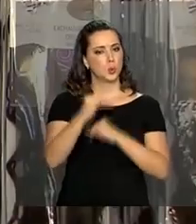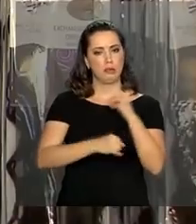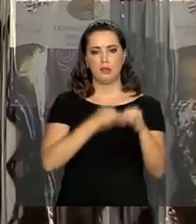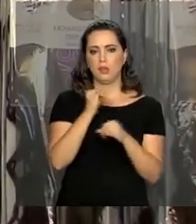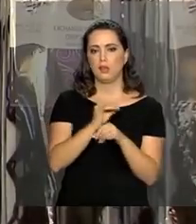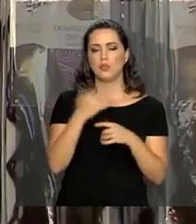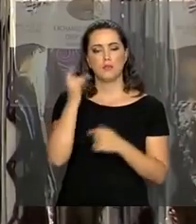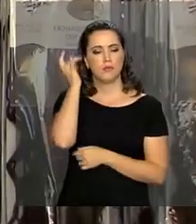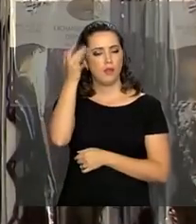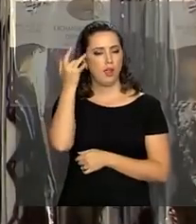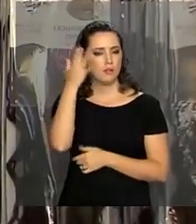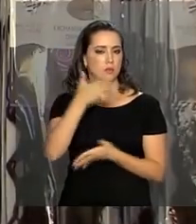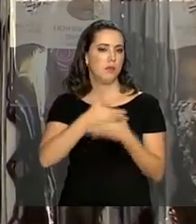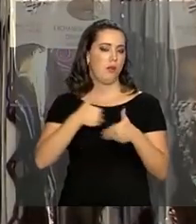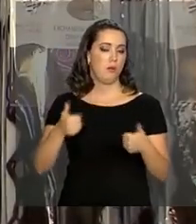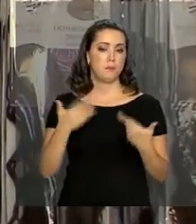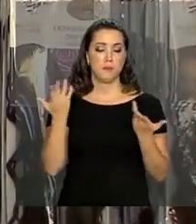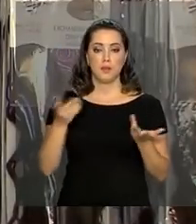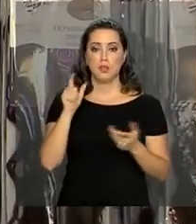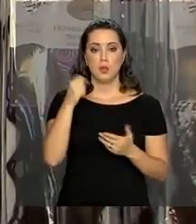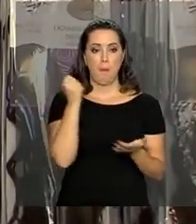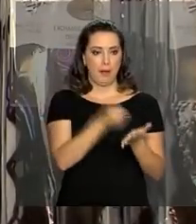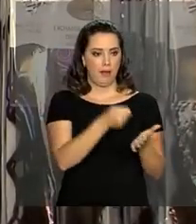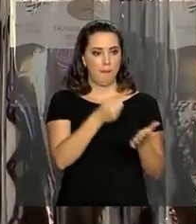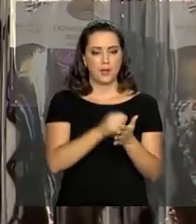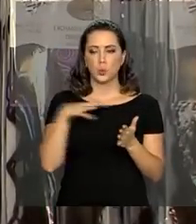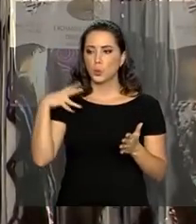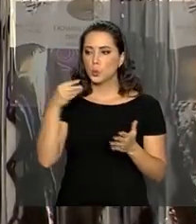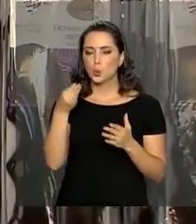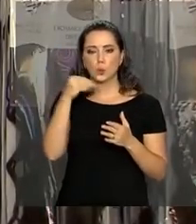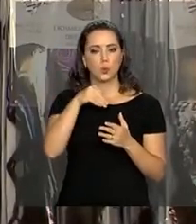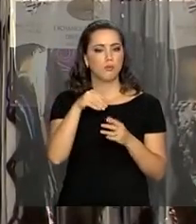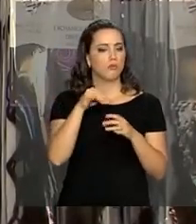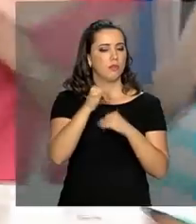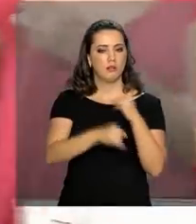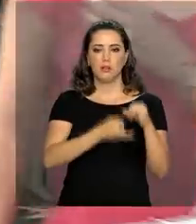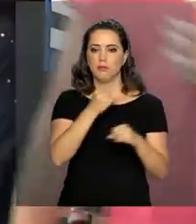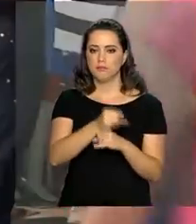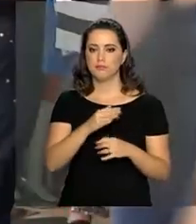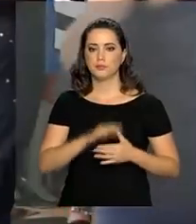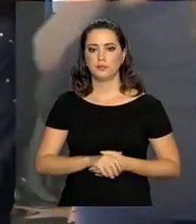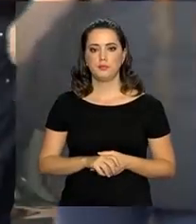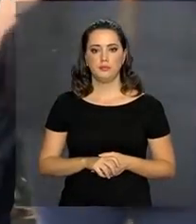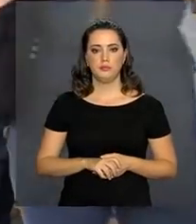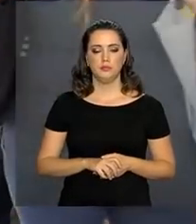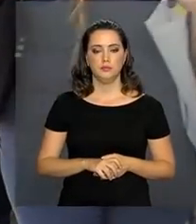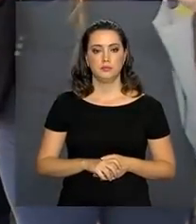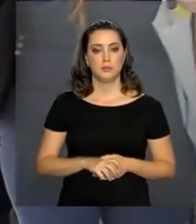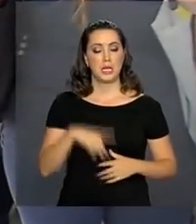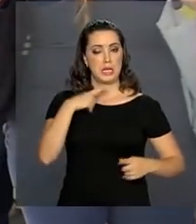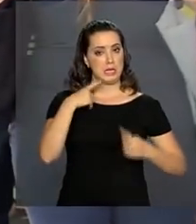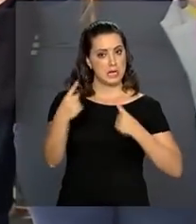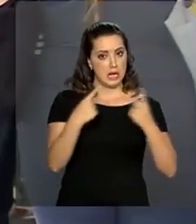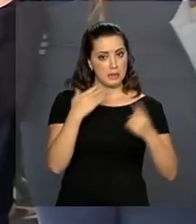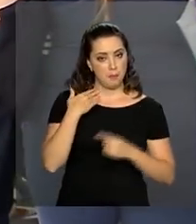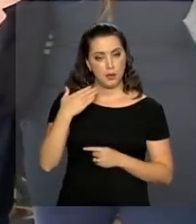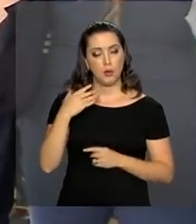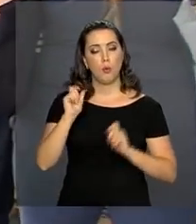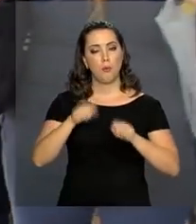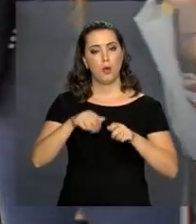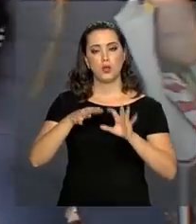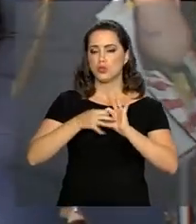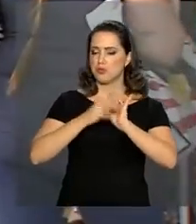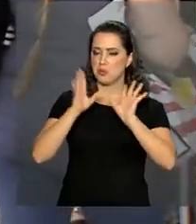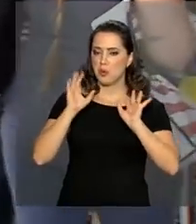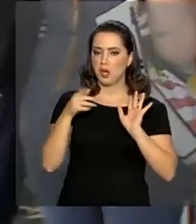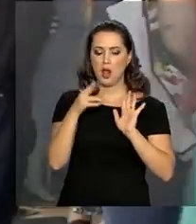internet, hoje em dia é muito mais fácil. Tanto até os pagamentos. Eu faço tudo pela internet. Cada instituição financeira será livre para determinar os